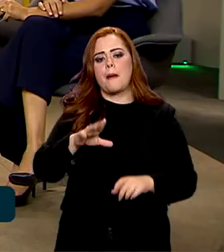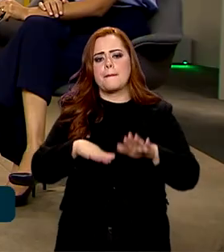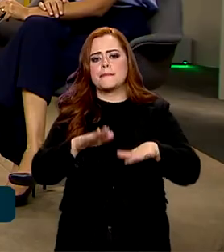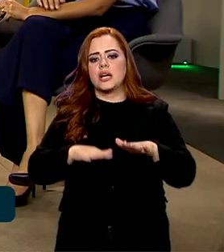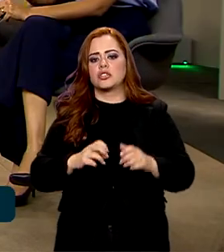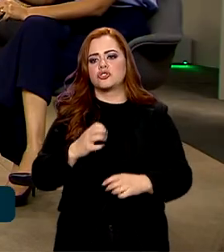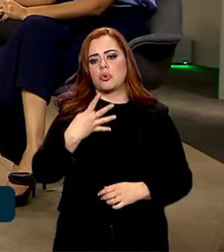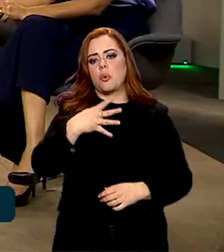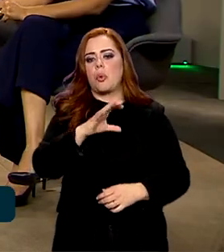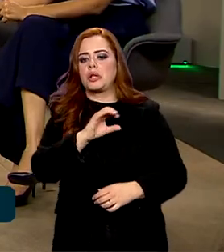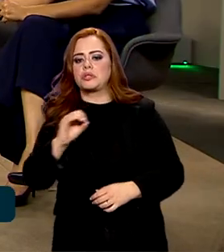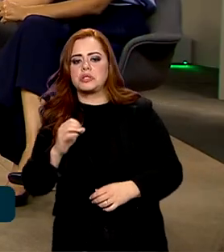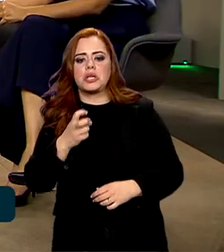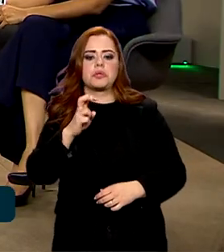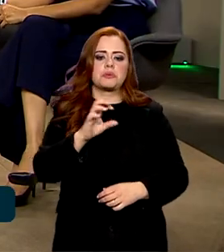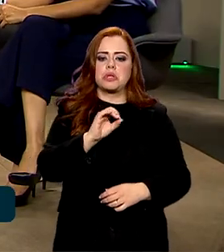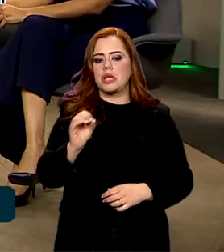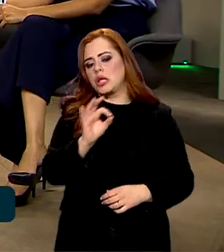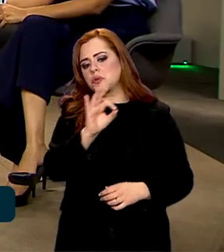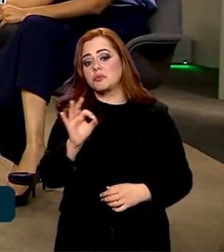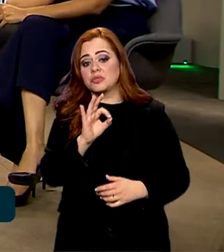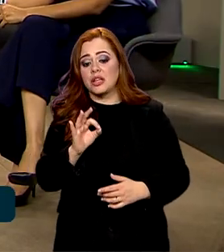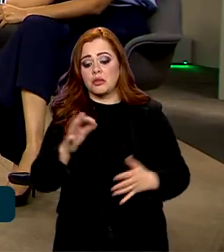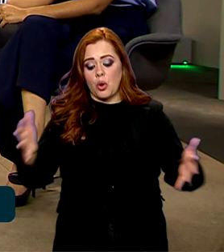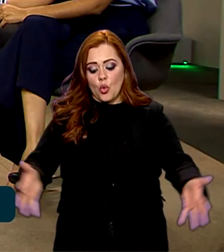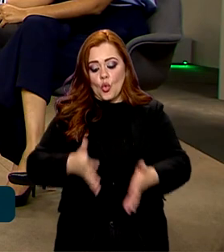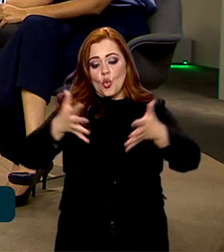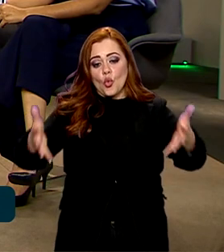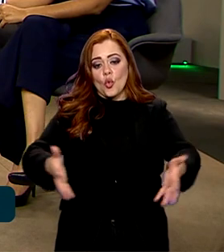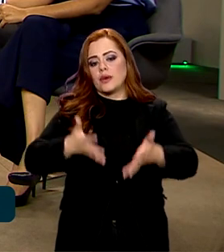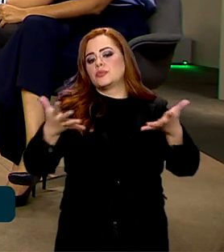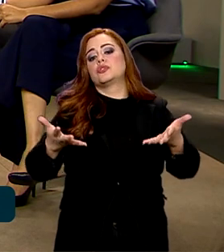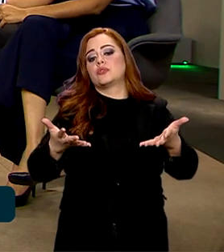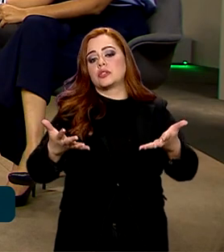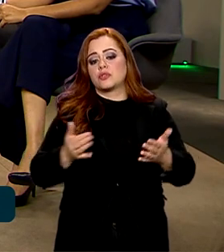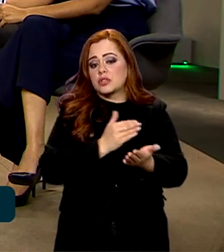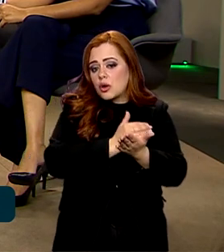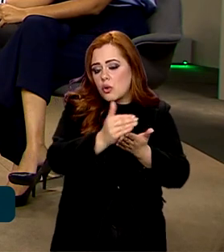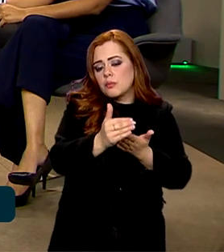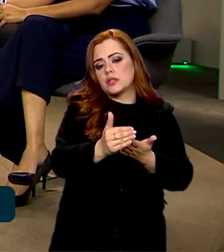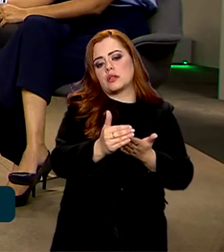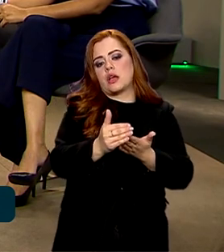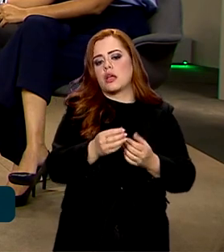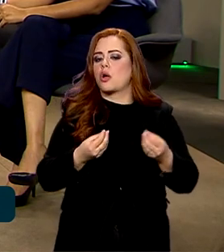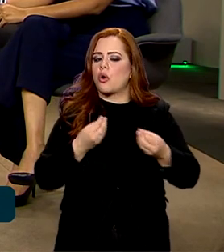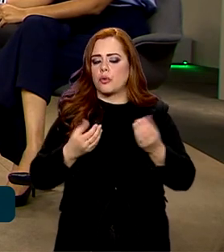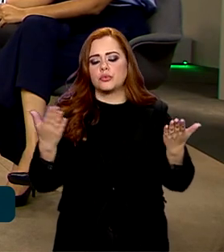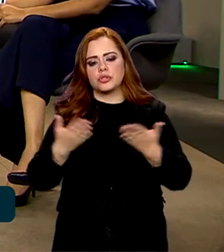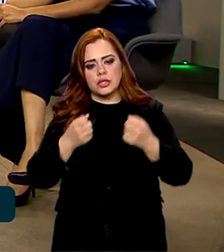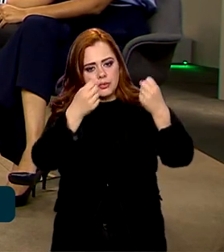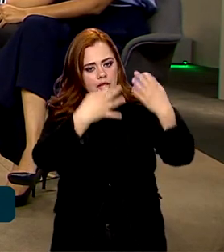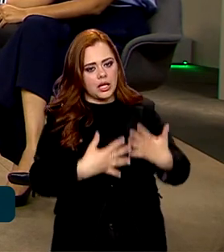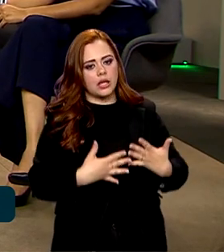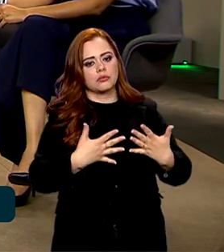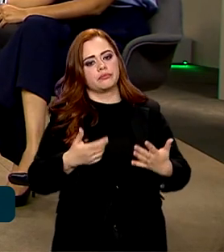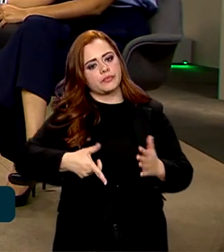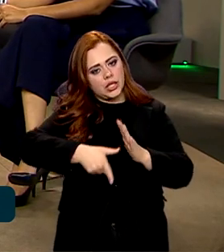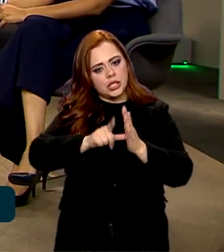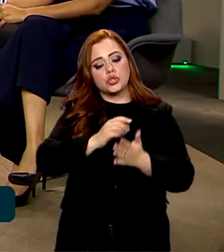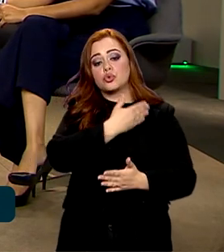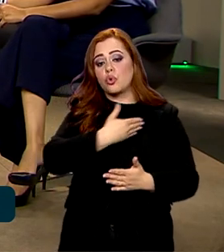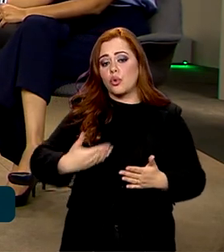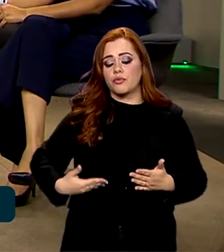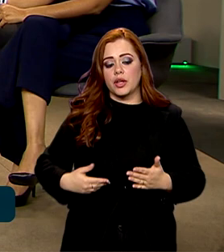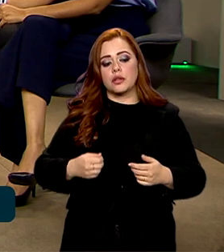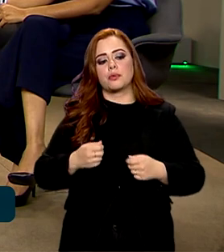Então, realmente, é muito motivador, né? Você iniciar com isso e, como foi dito, o governo passar a ser indutor do